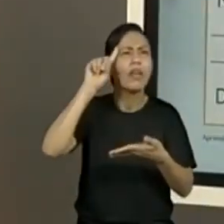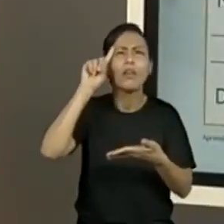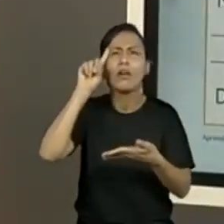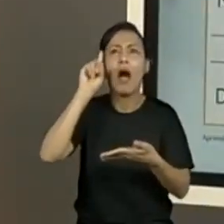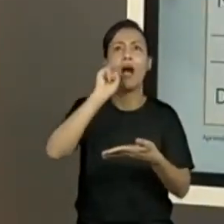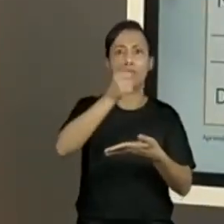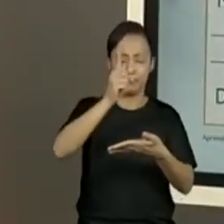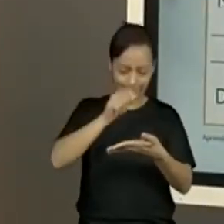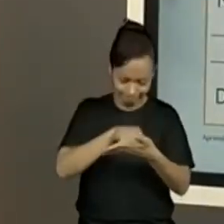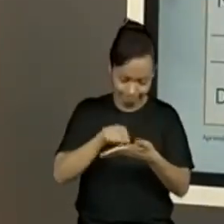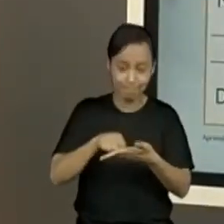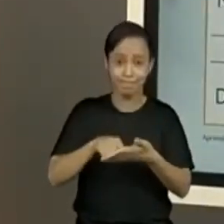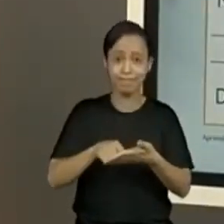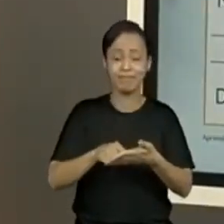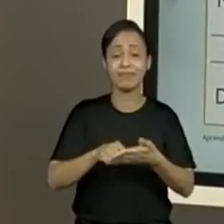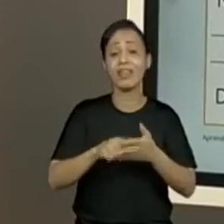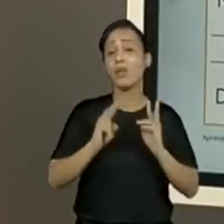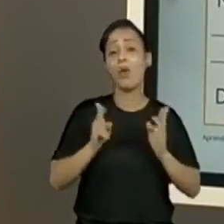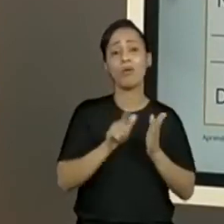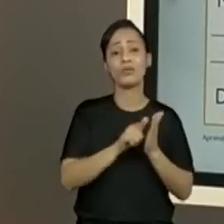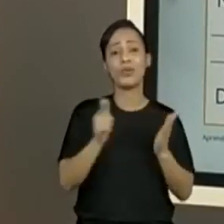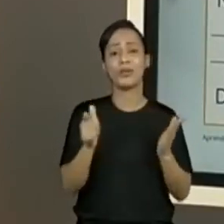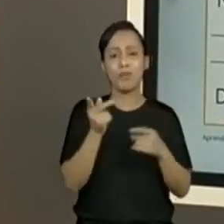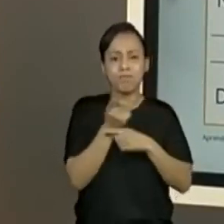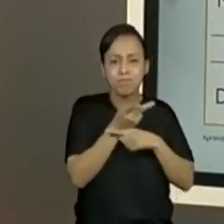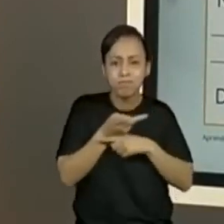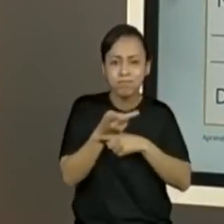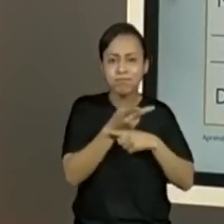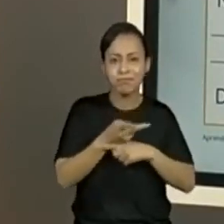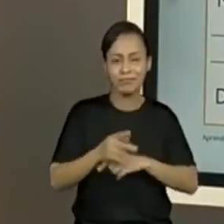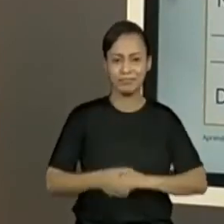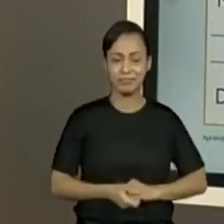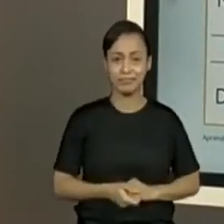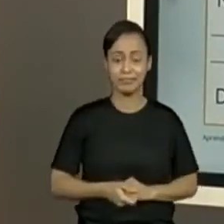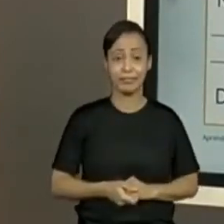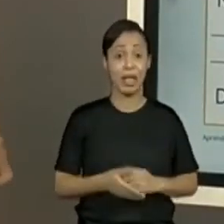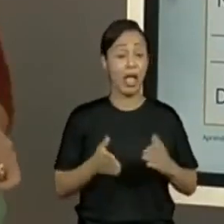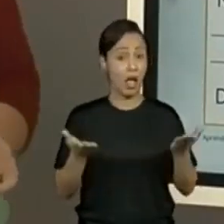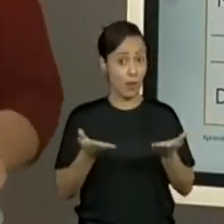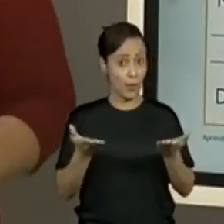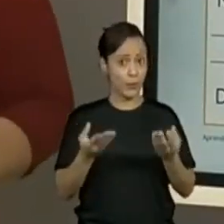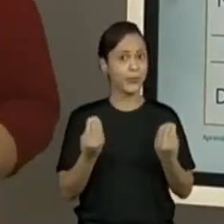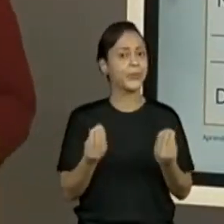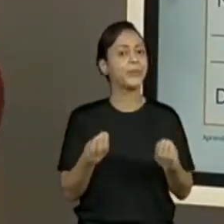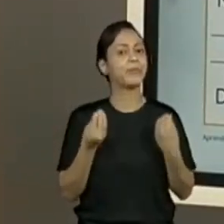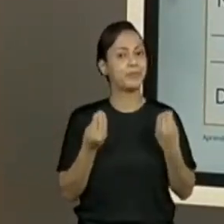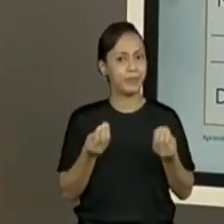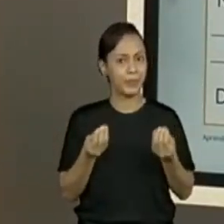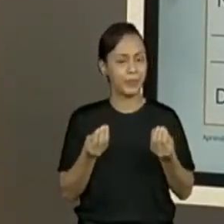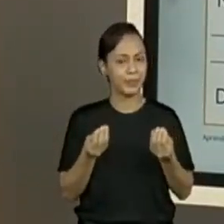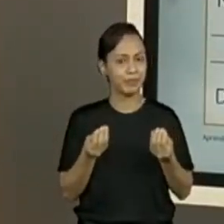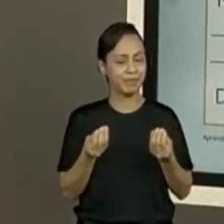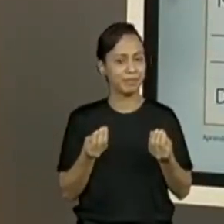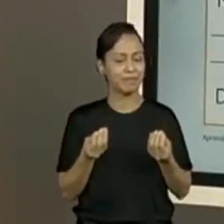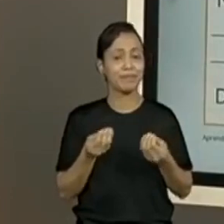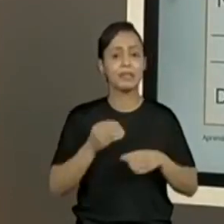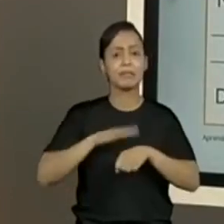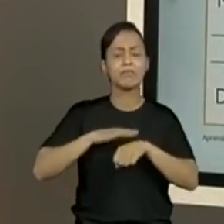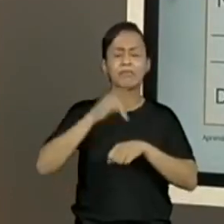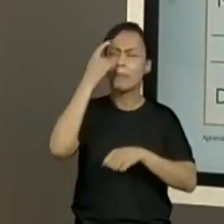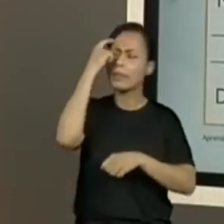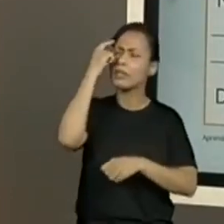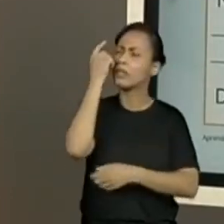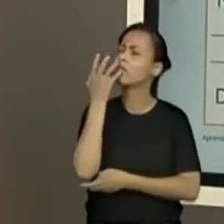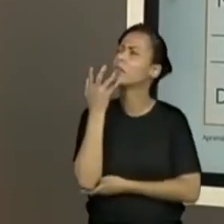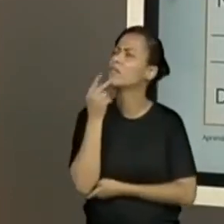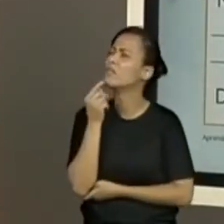Então, calma, vão ter mais momentos. Mas agora, eu preciso que vocês comecem a pensar qual que